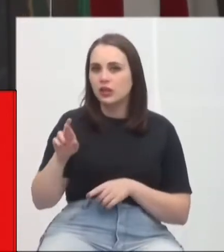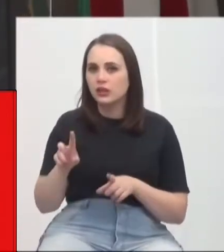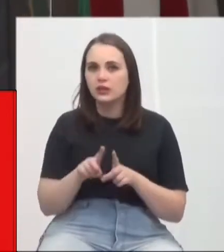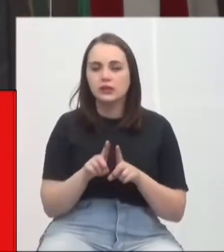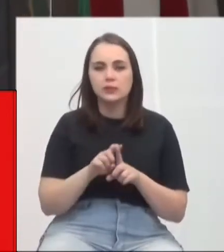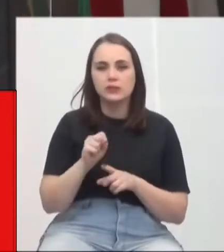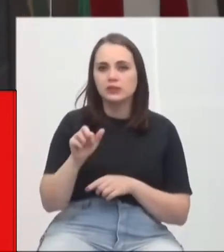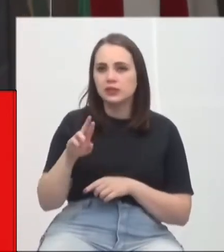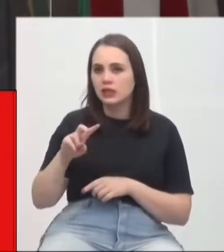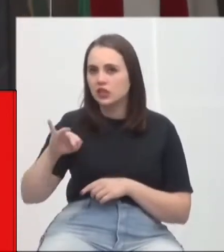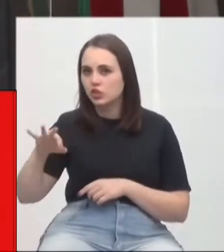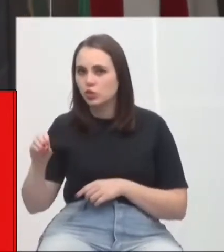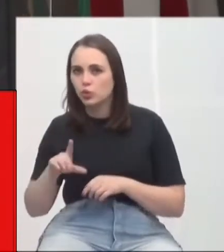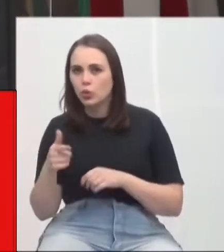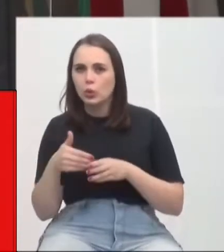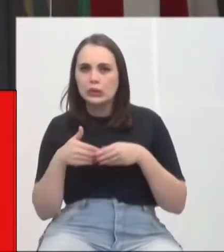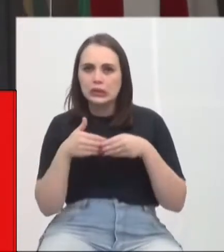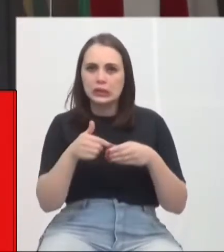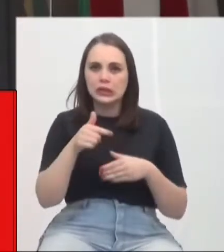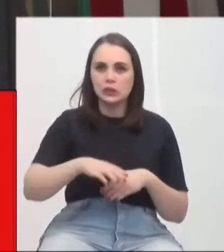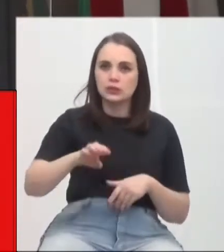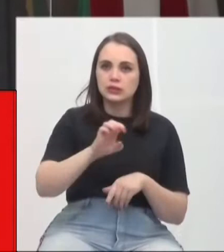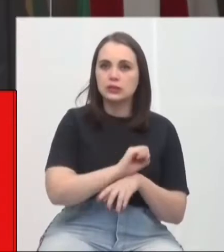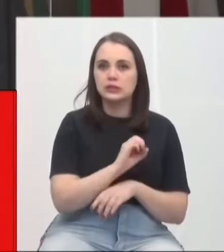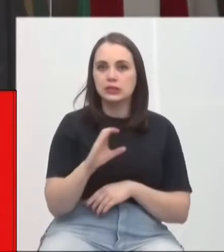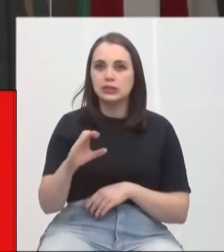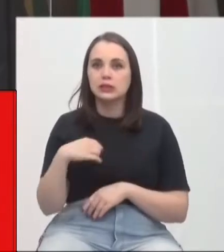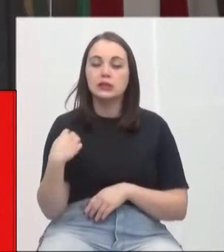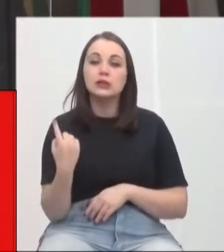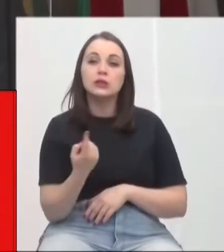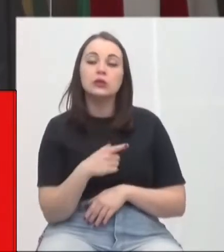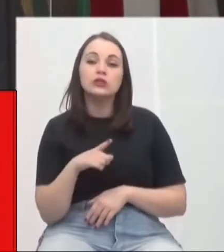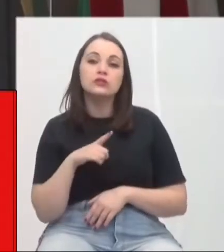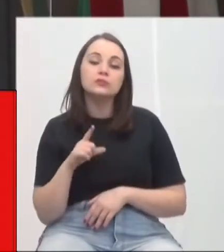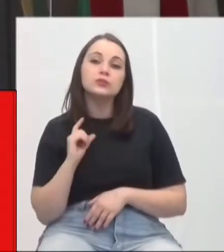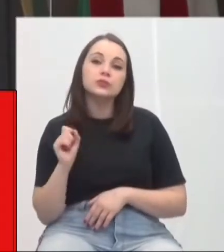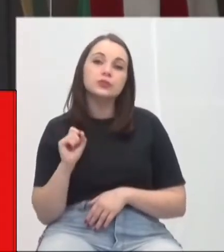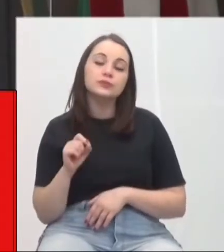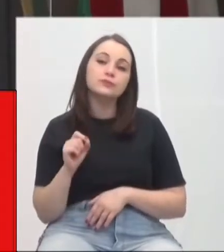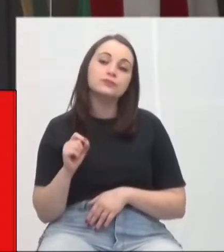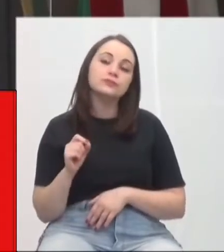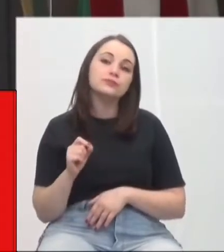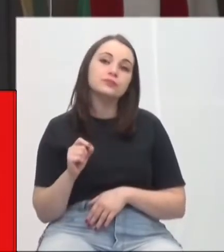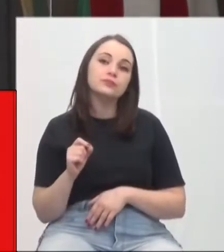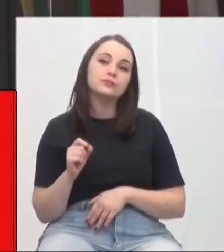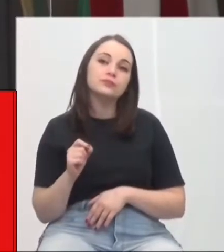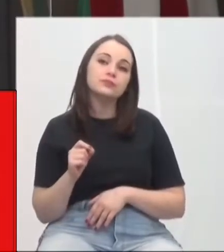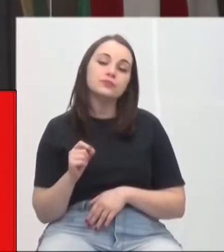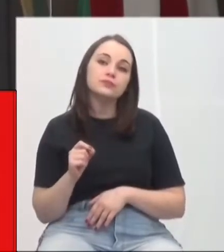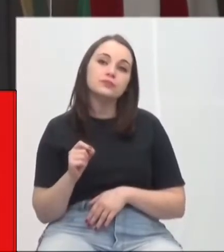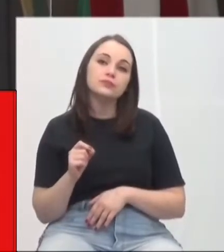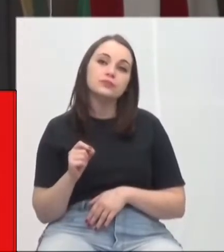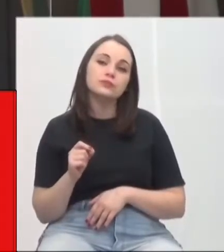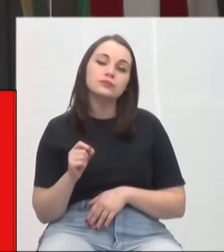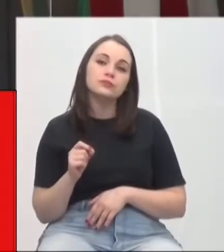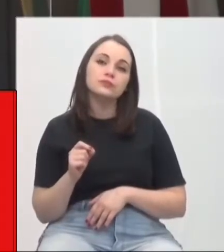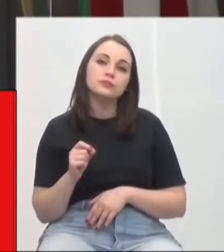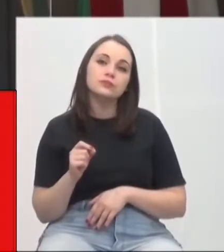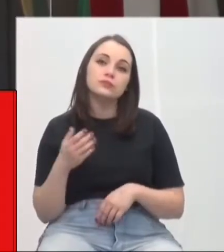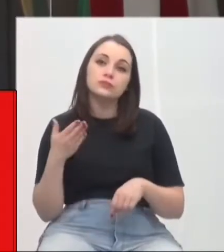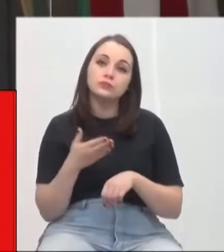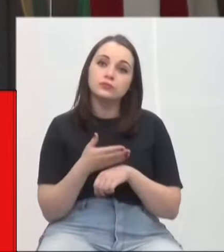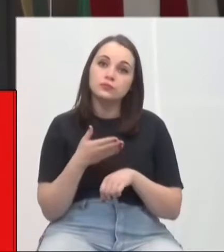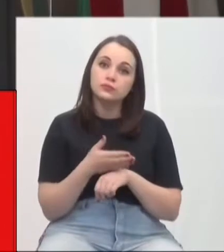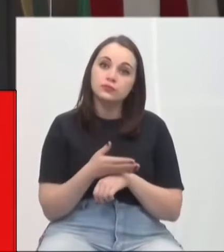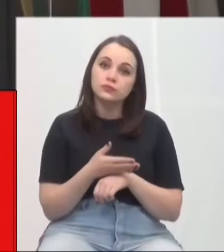e outros líderes do estado, onde nós tivemos também a presença do pastor